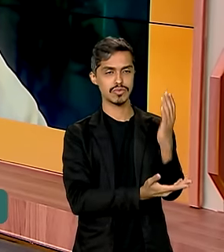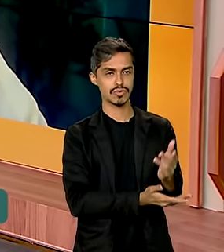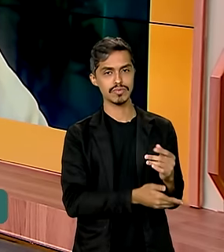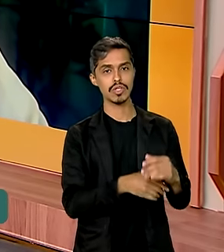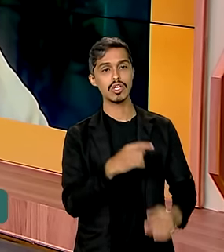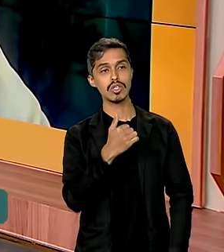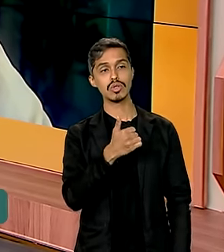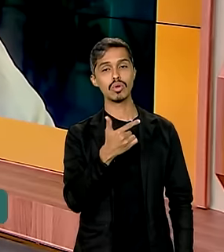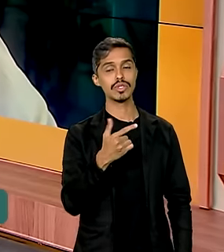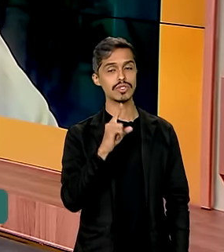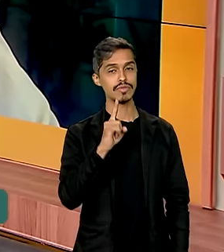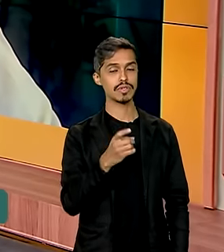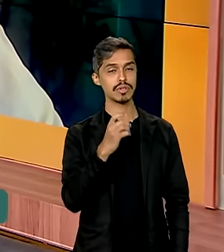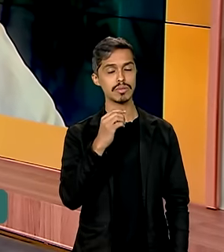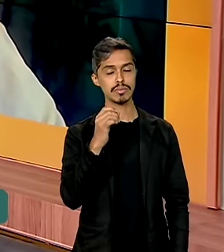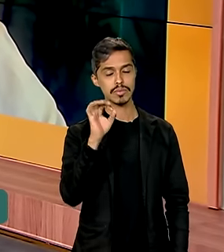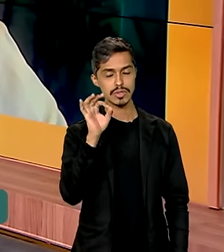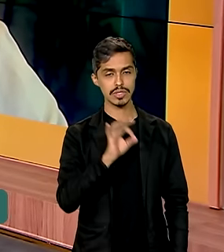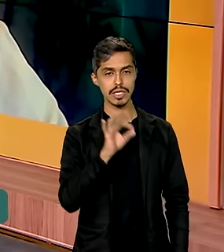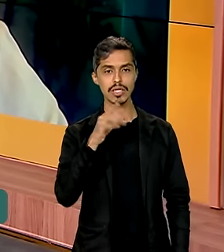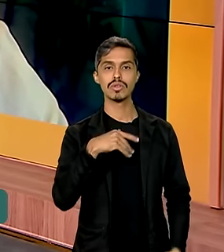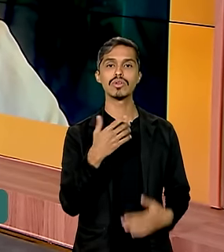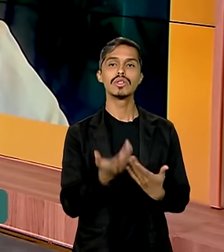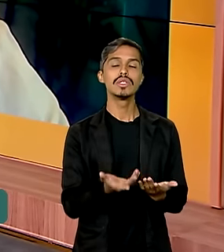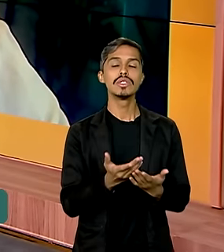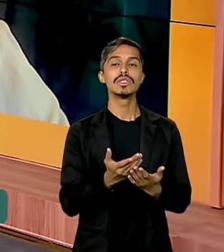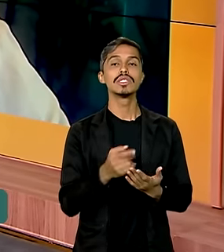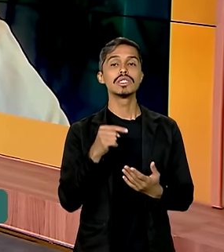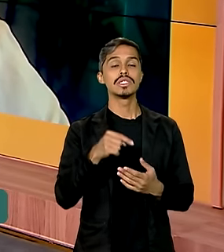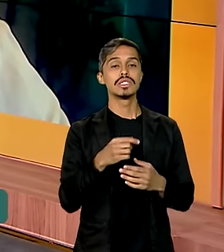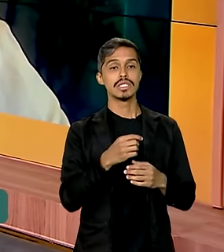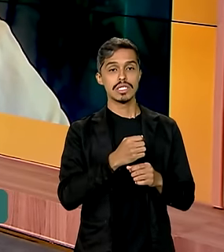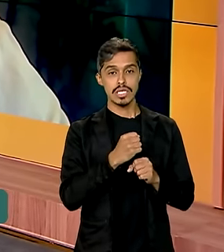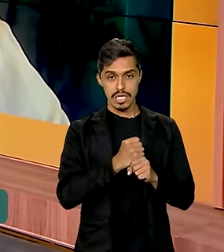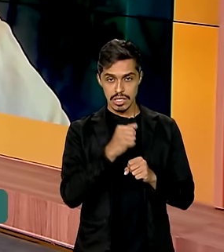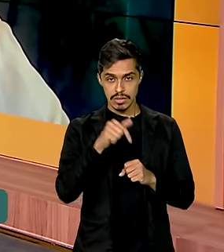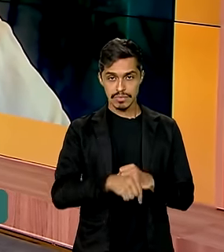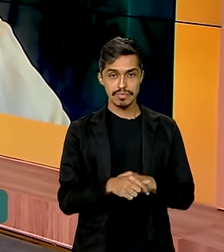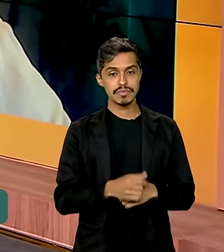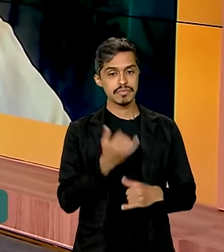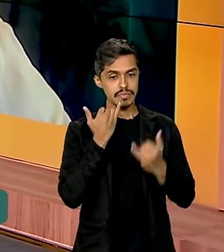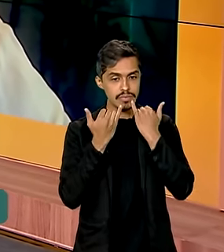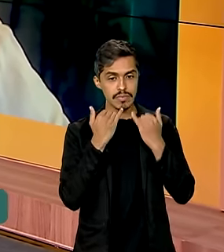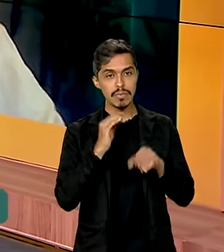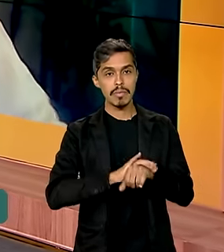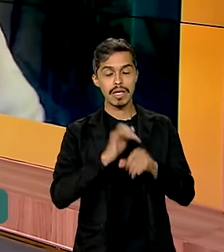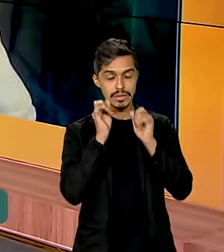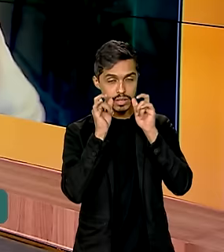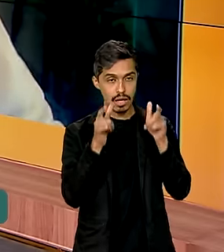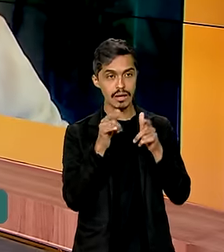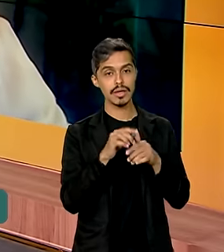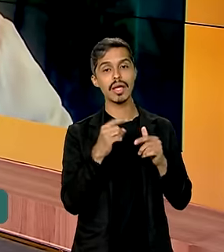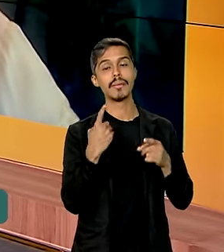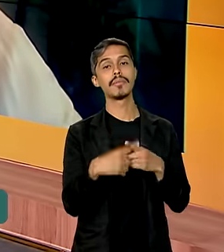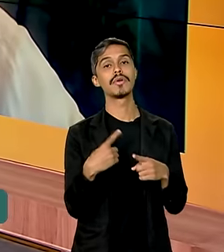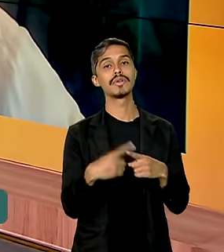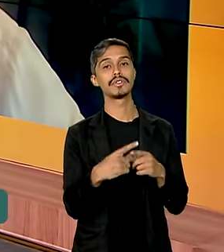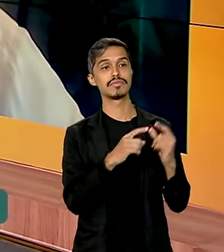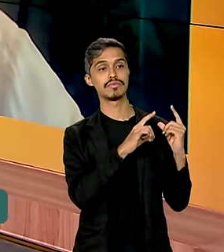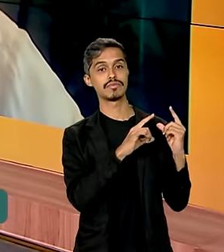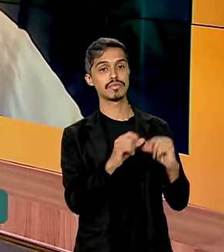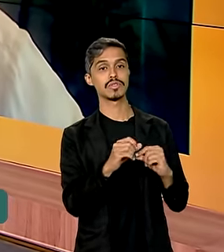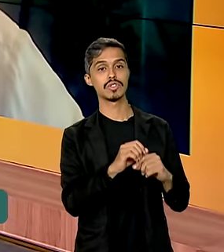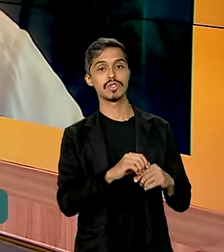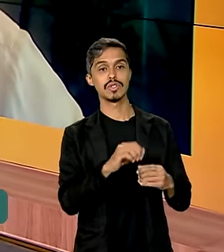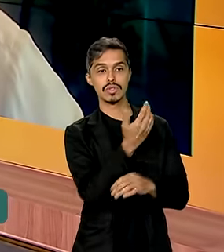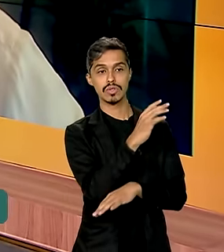,9% no Cerrado nos cinco primeiros meses deste ano, certo? O dado que mais chamou a atenção foi justamente essa queda no